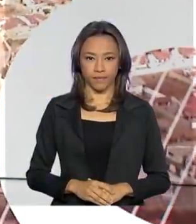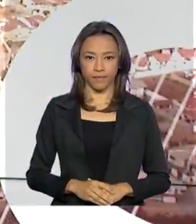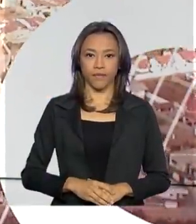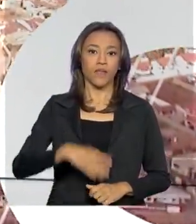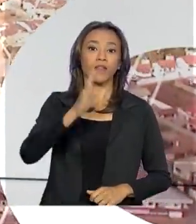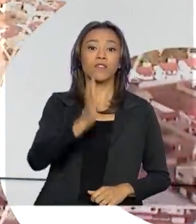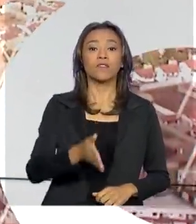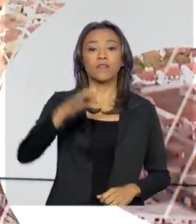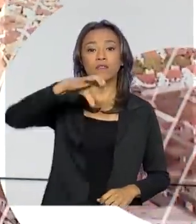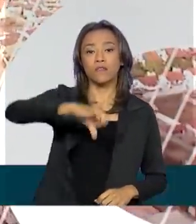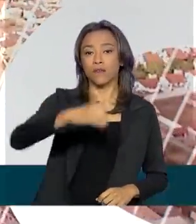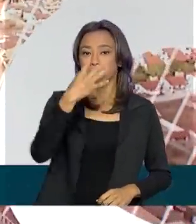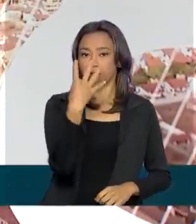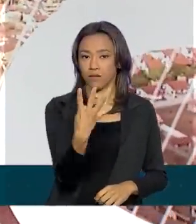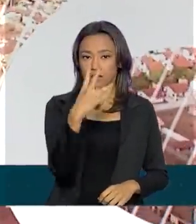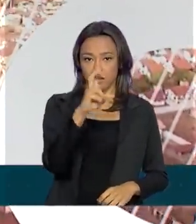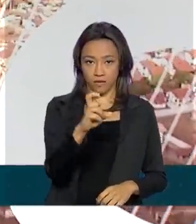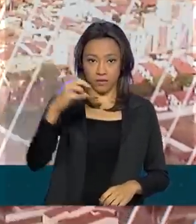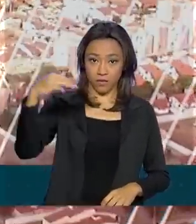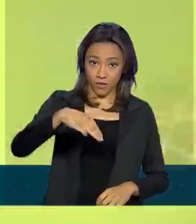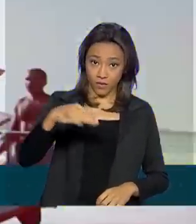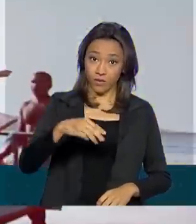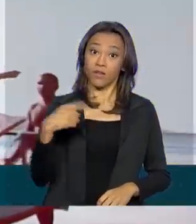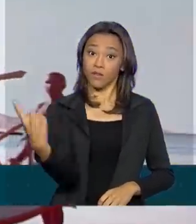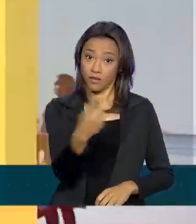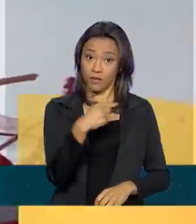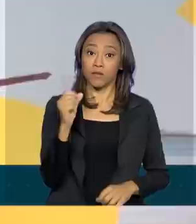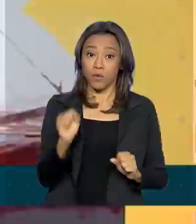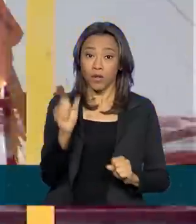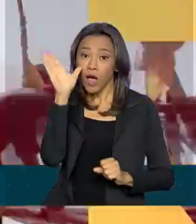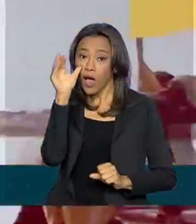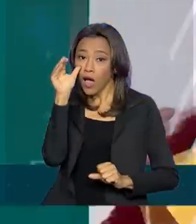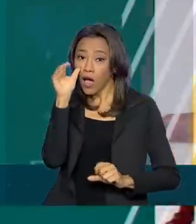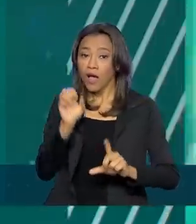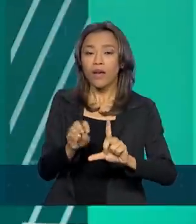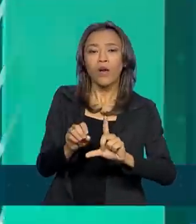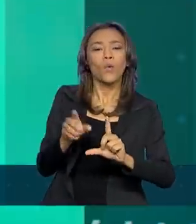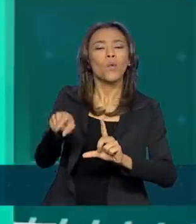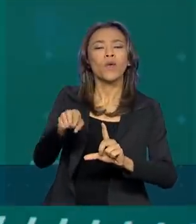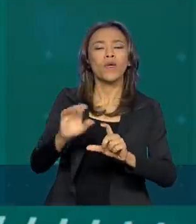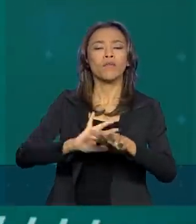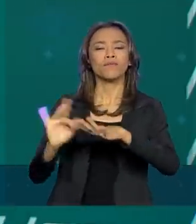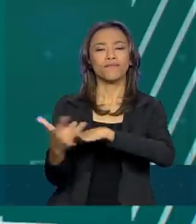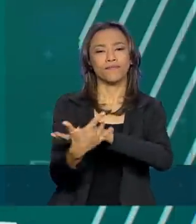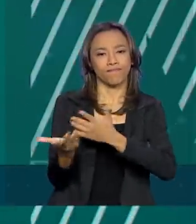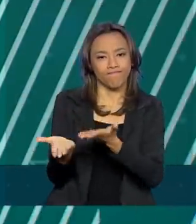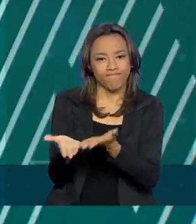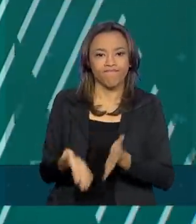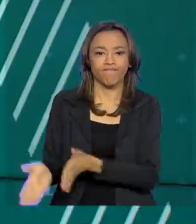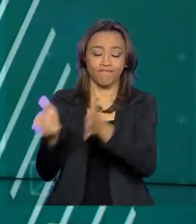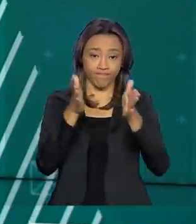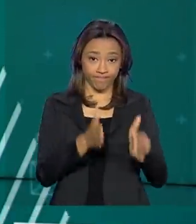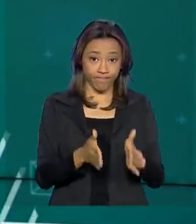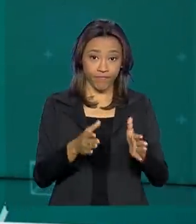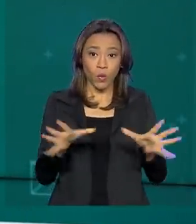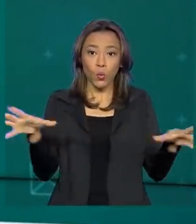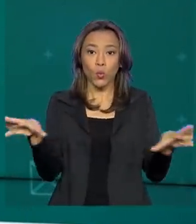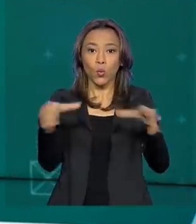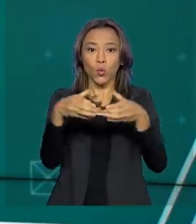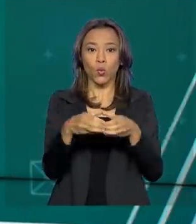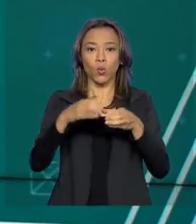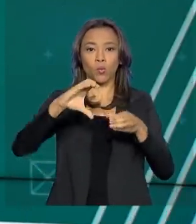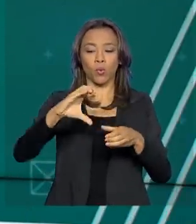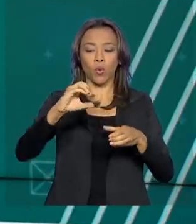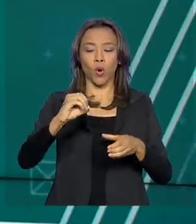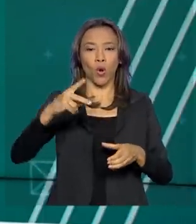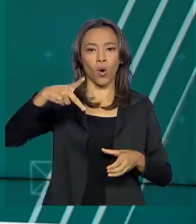São 9 horas e 45 minutos, estamos ao vivo também pelas redes sociais. O Comitê de Política Monetária do Banco